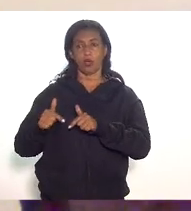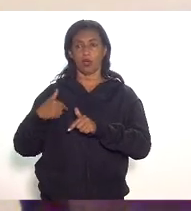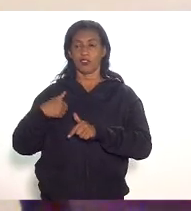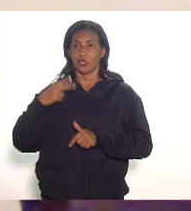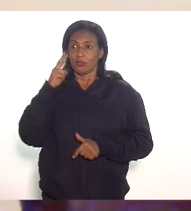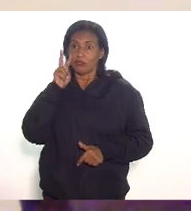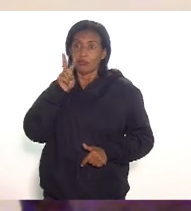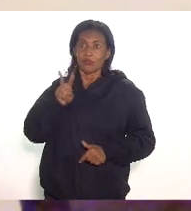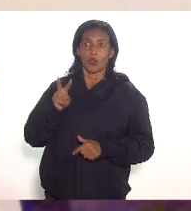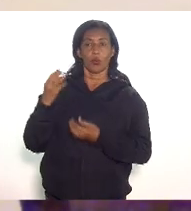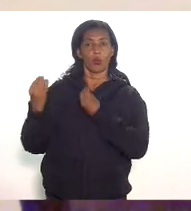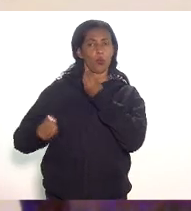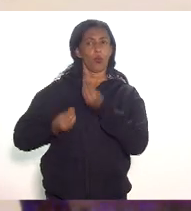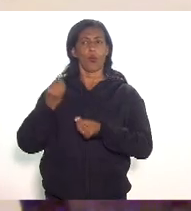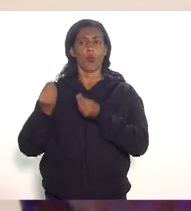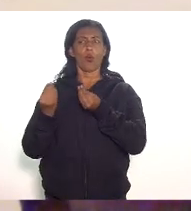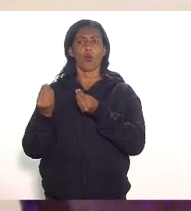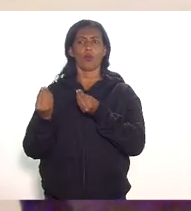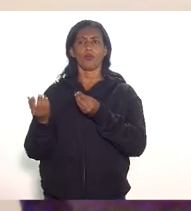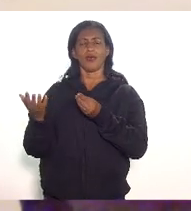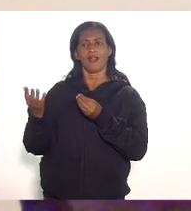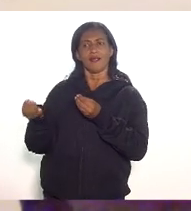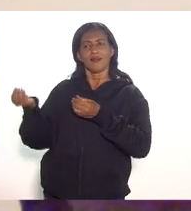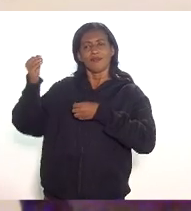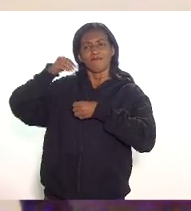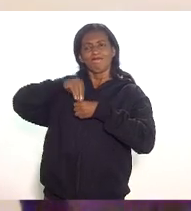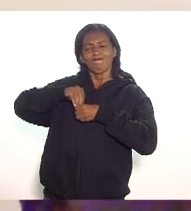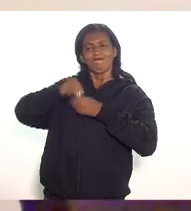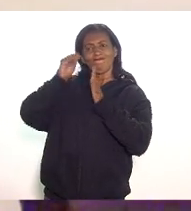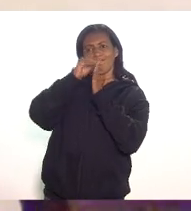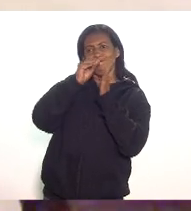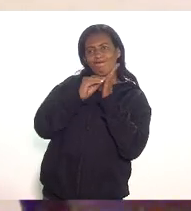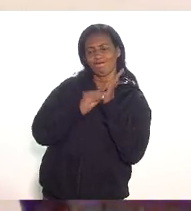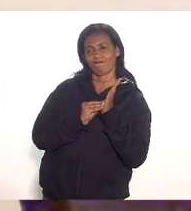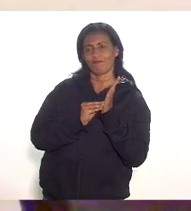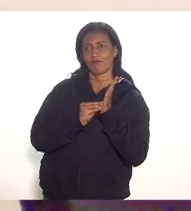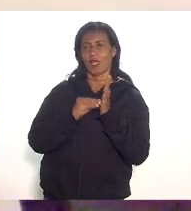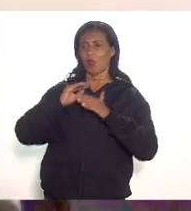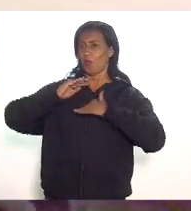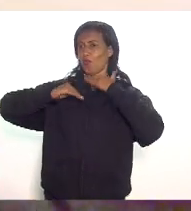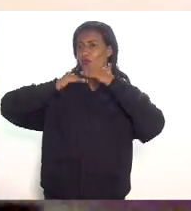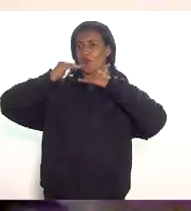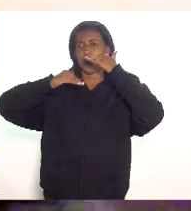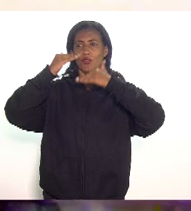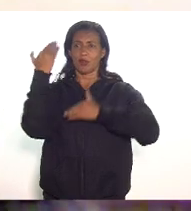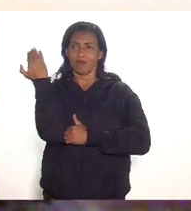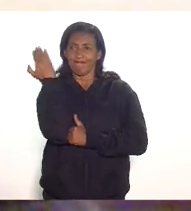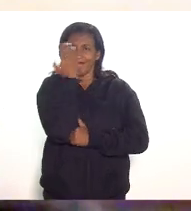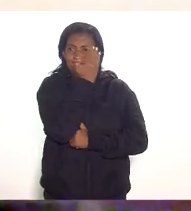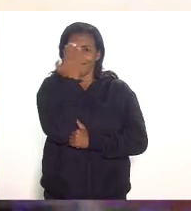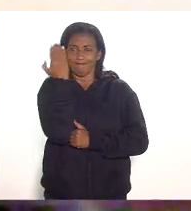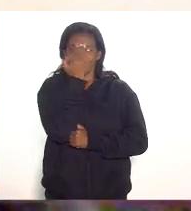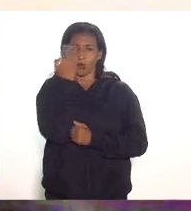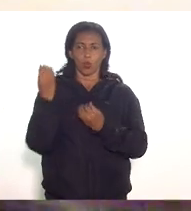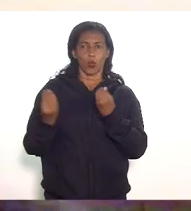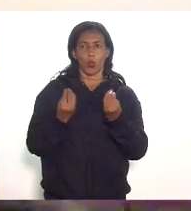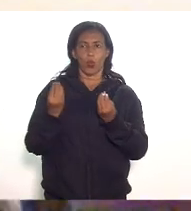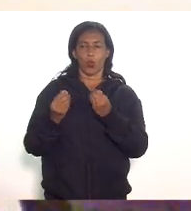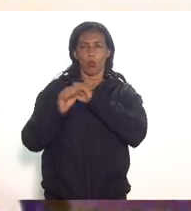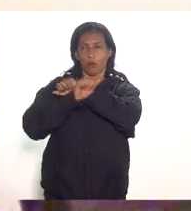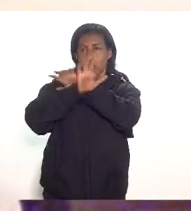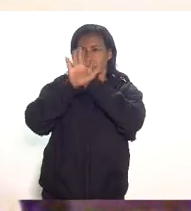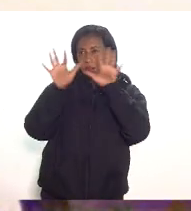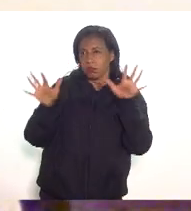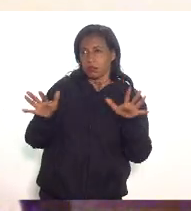como que isso está sendo implementado a gente não consegue ver essas evoluções da forma como deveriam ser feitas para